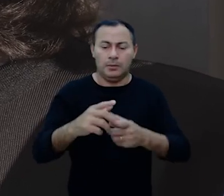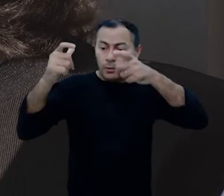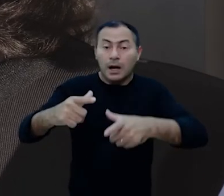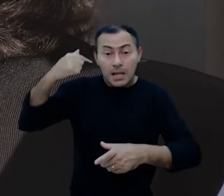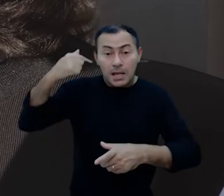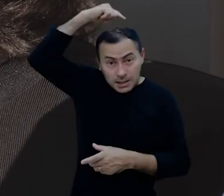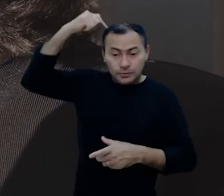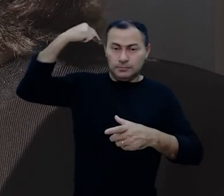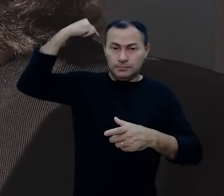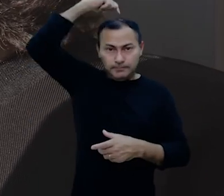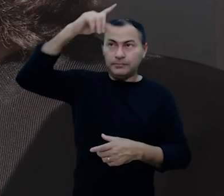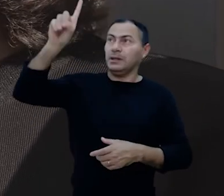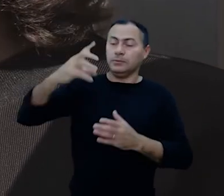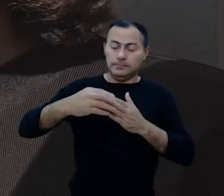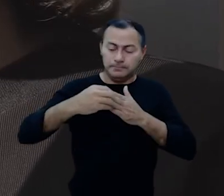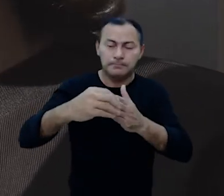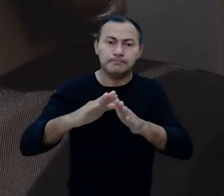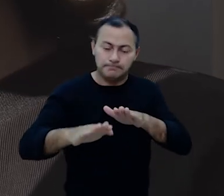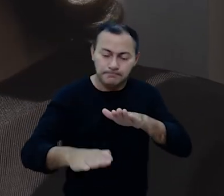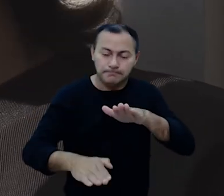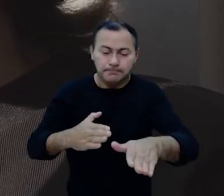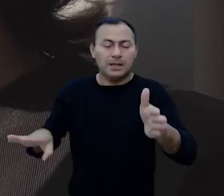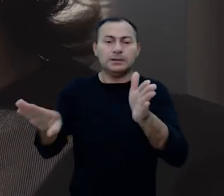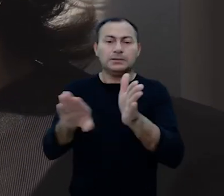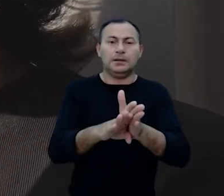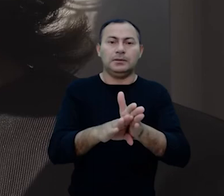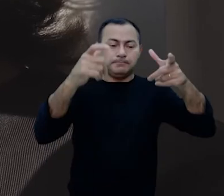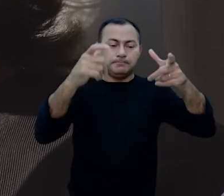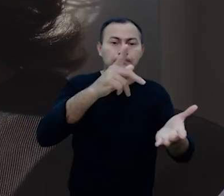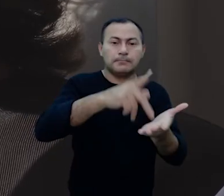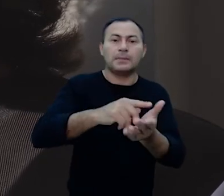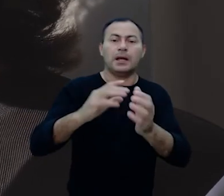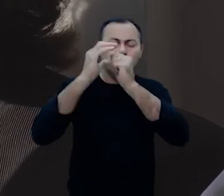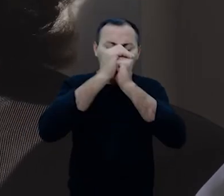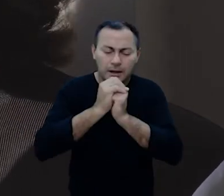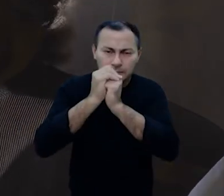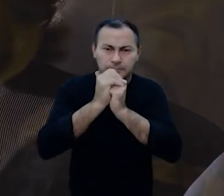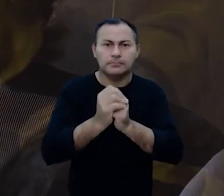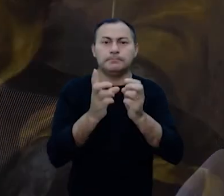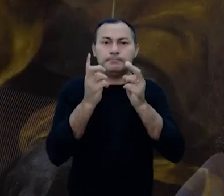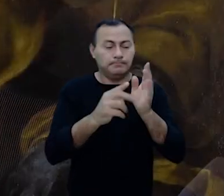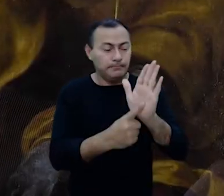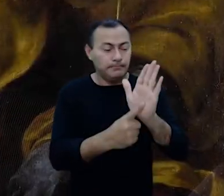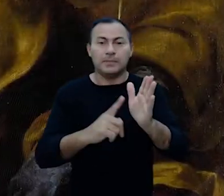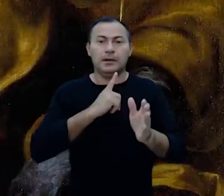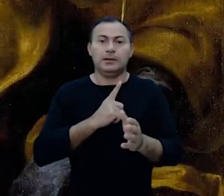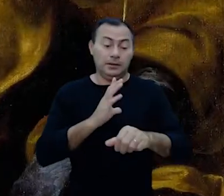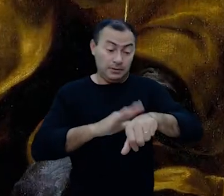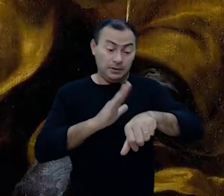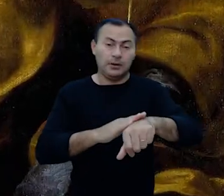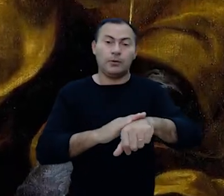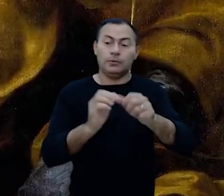é o que é o lugar santo dos santos Deus nos guiará a passo a passo até chegarmos nessa verdadeira adoração como resultado